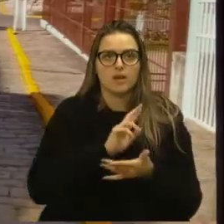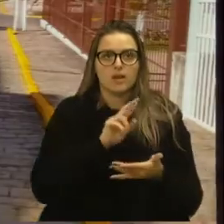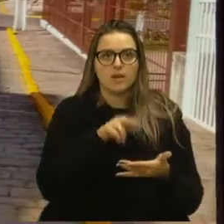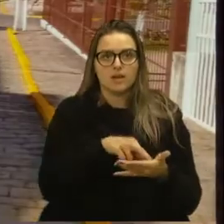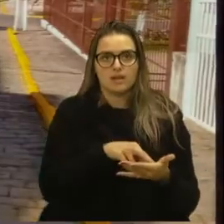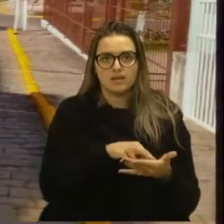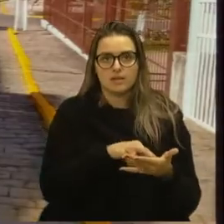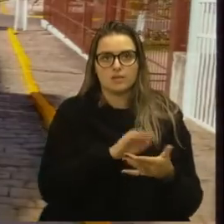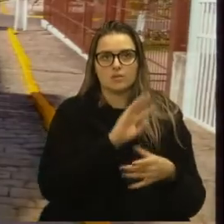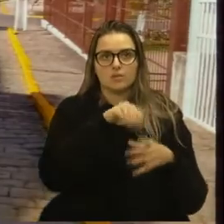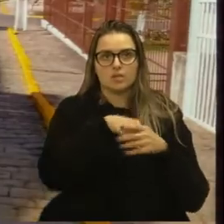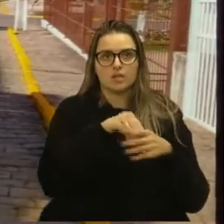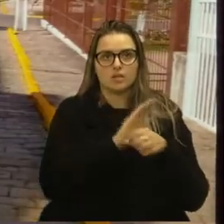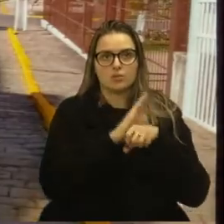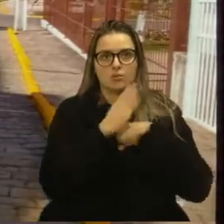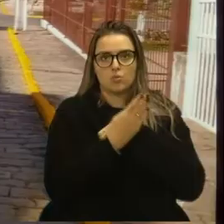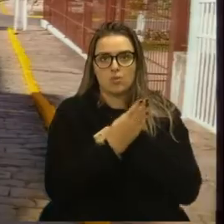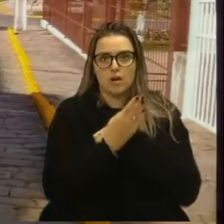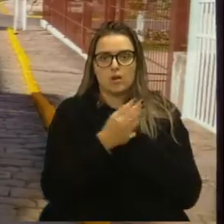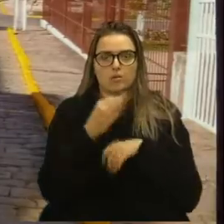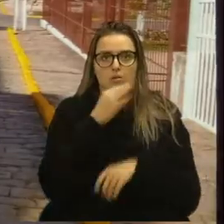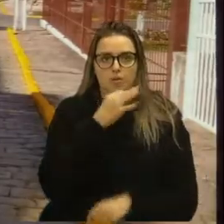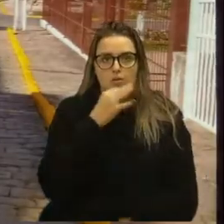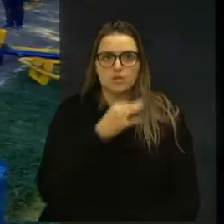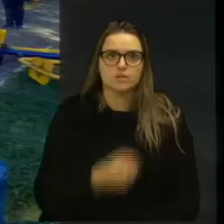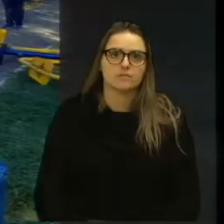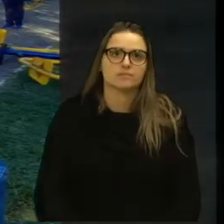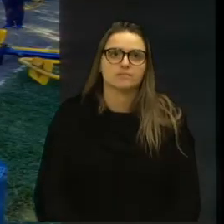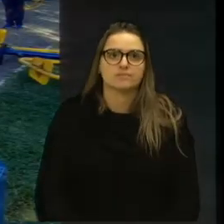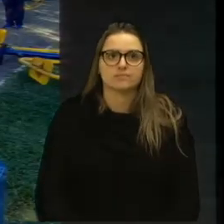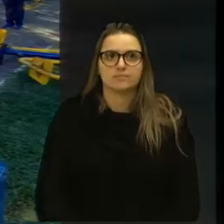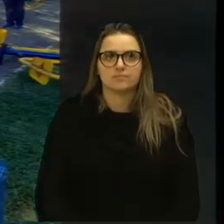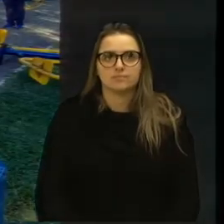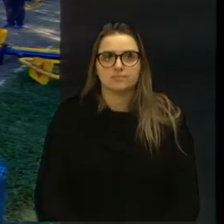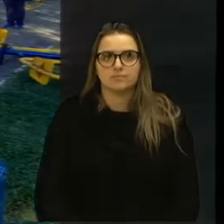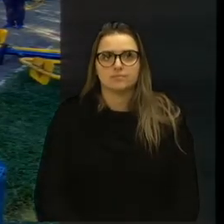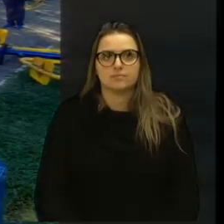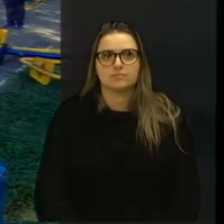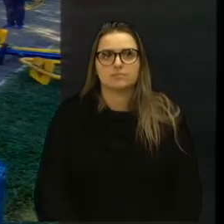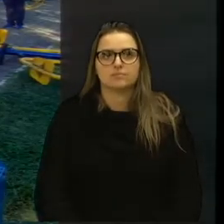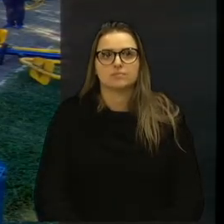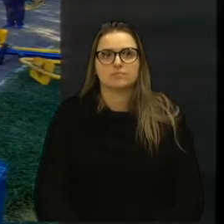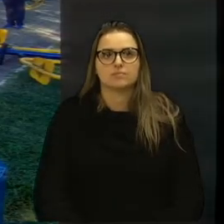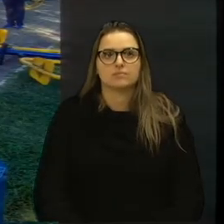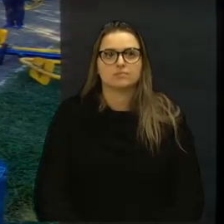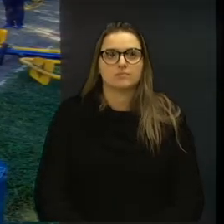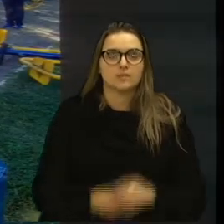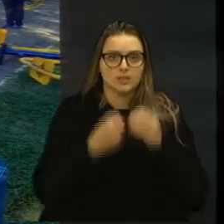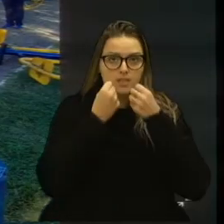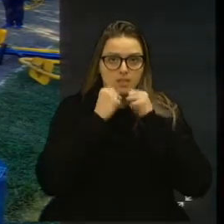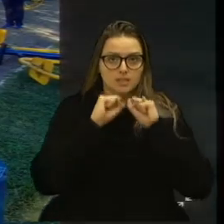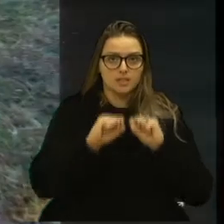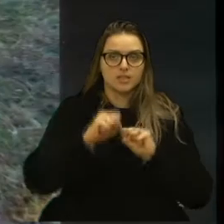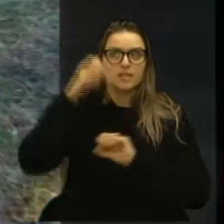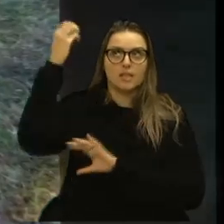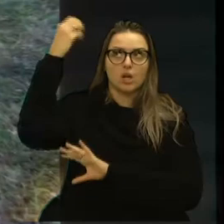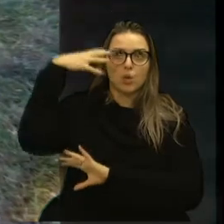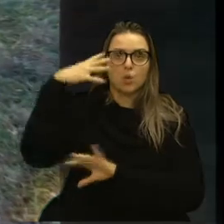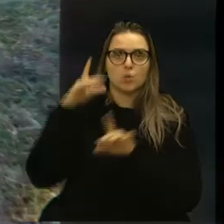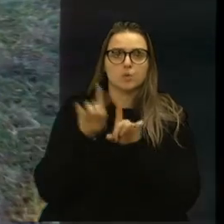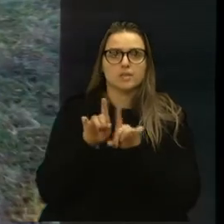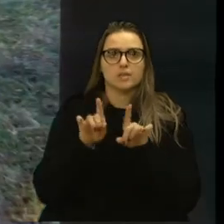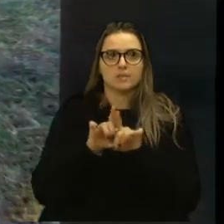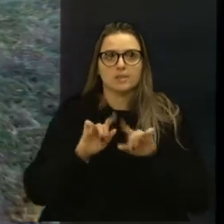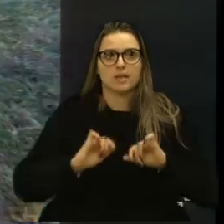aí nos bairros de Caxias do Sul. A Secretaria da Iluminação esteve presente nessa